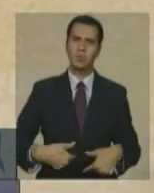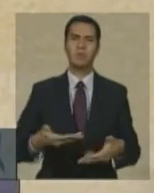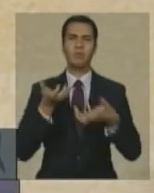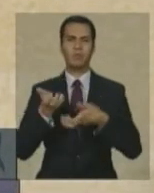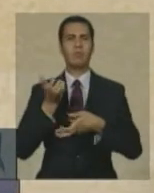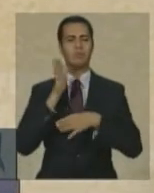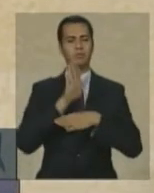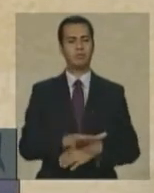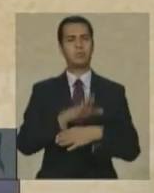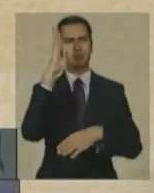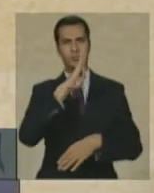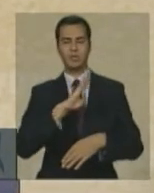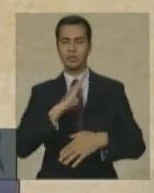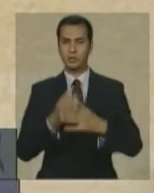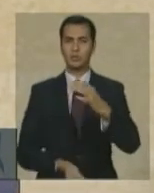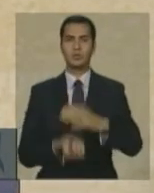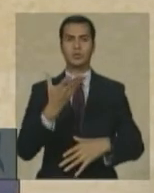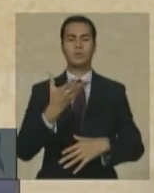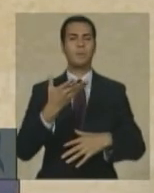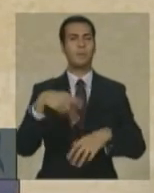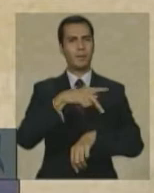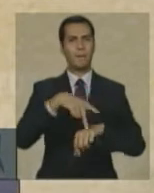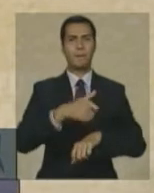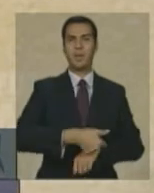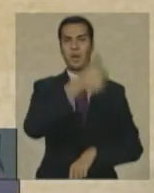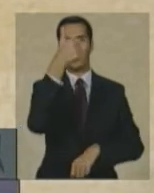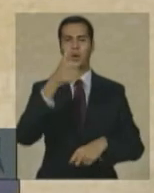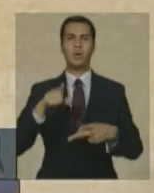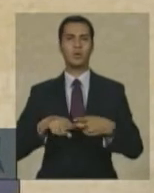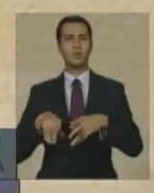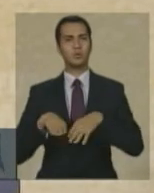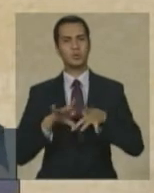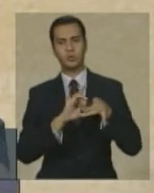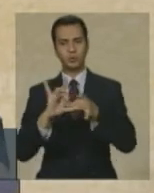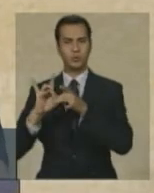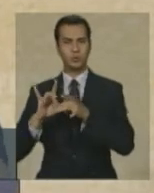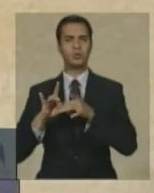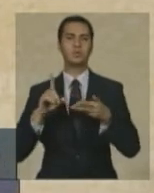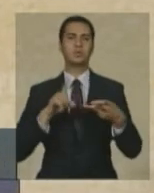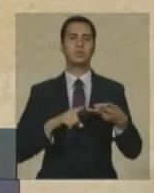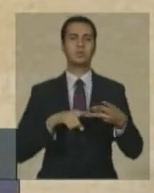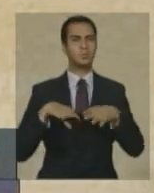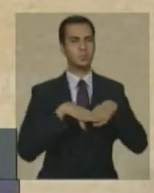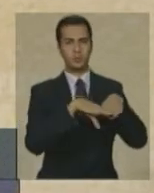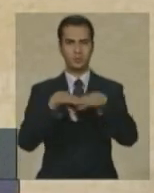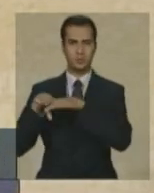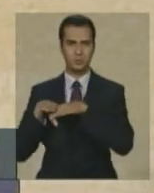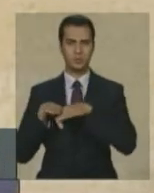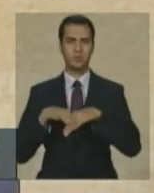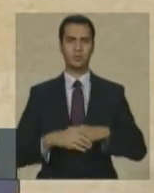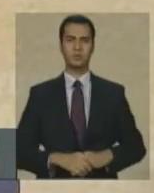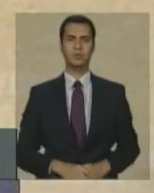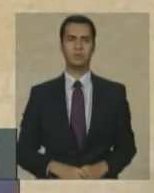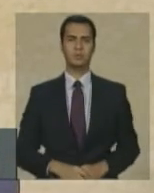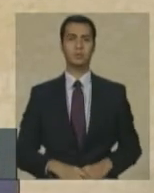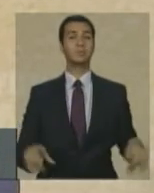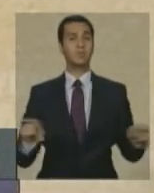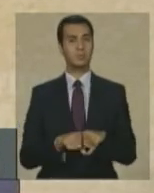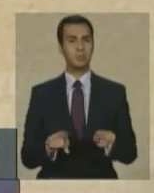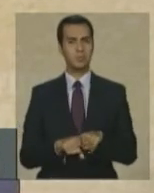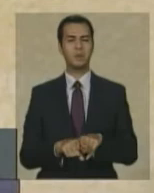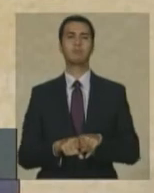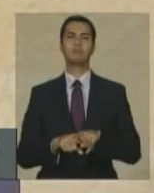um país melhor mais justo menos desigual por gerações de brasileiros que